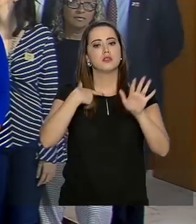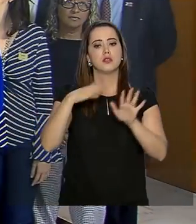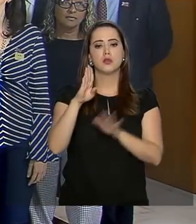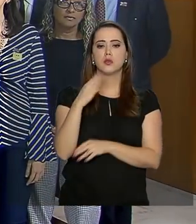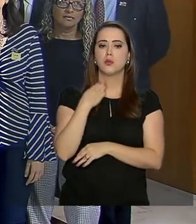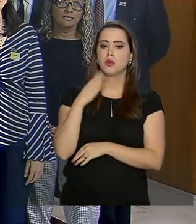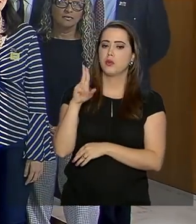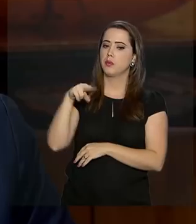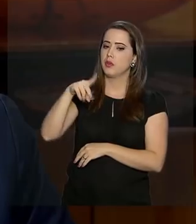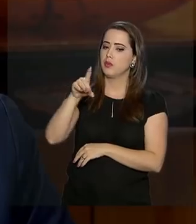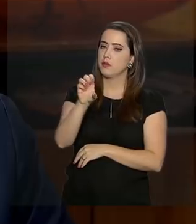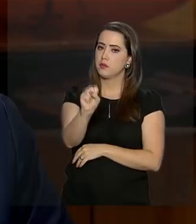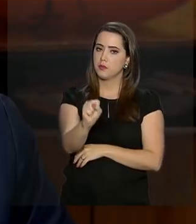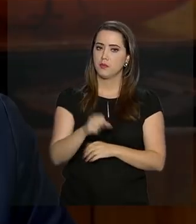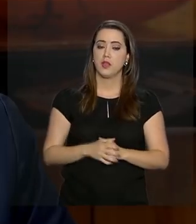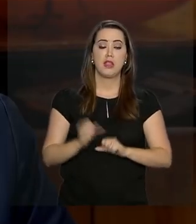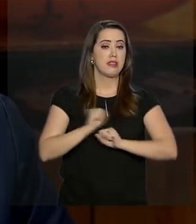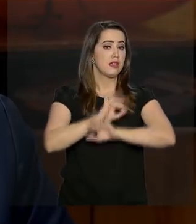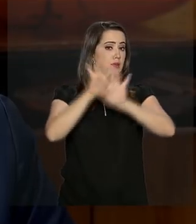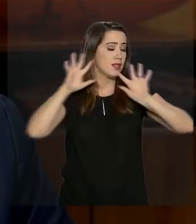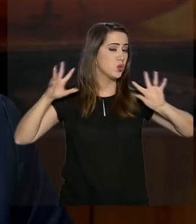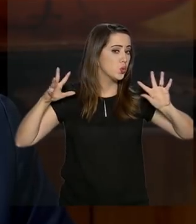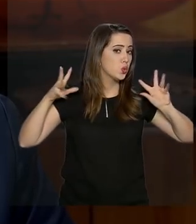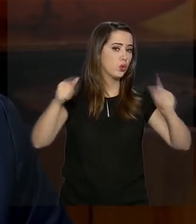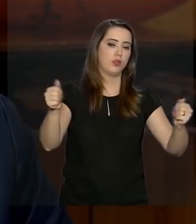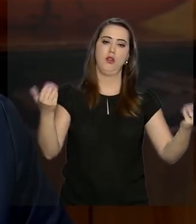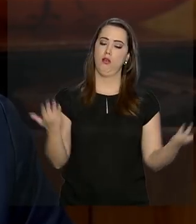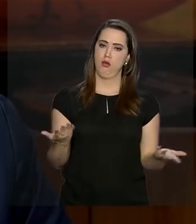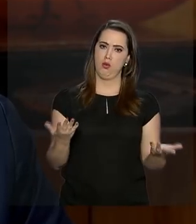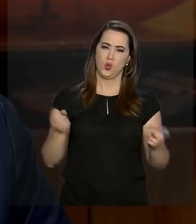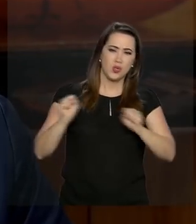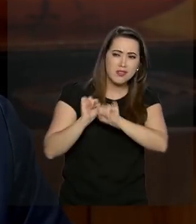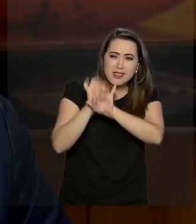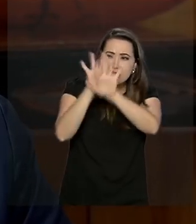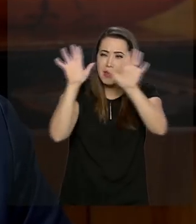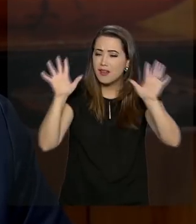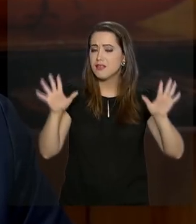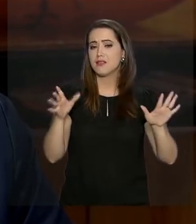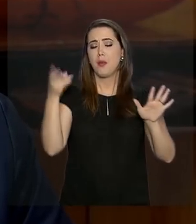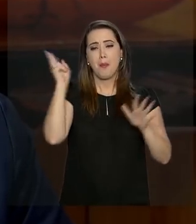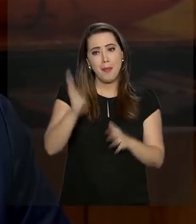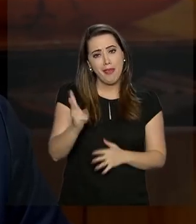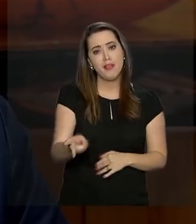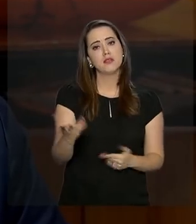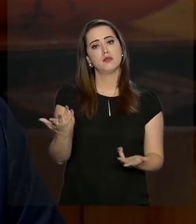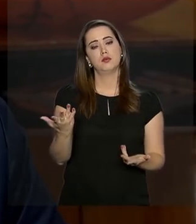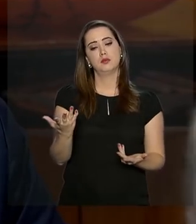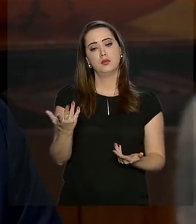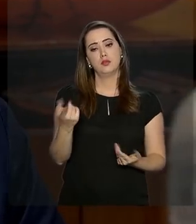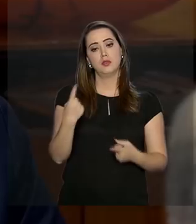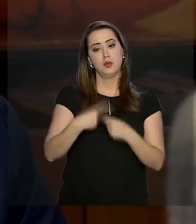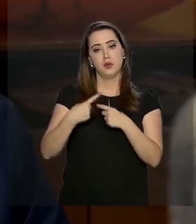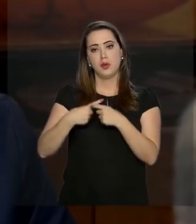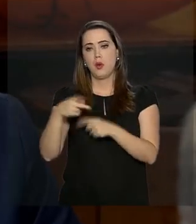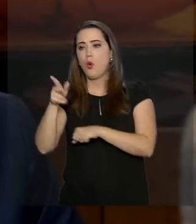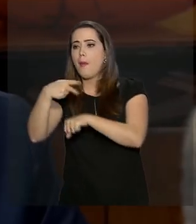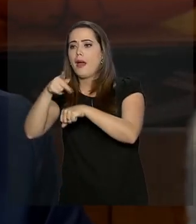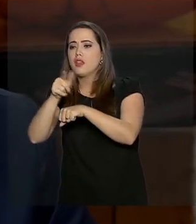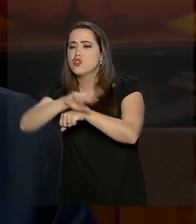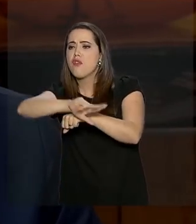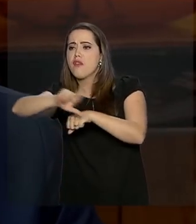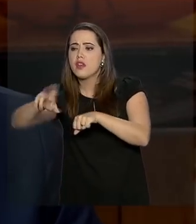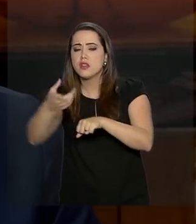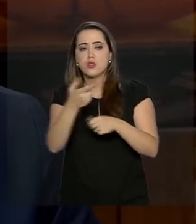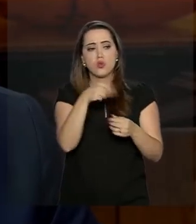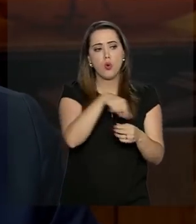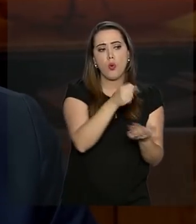BNDES. Transparência total nos contratos do BNDES, quer seja para outros países, quer seja quem